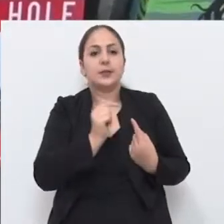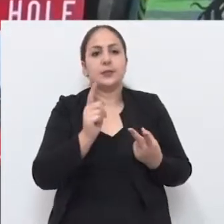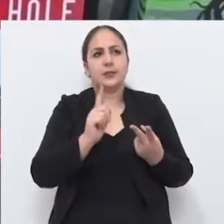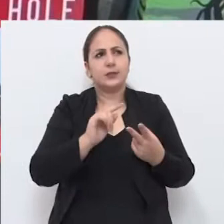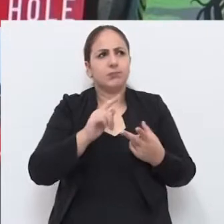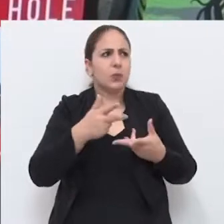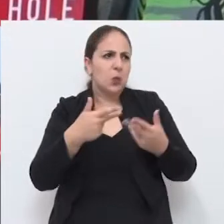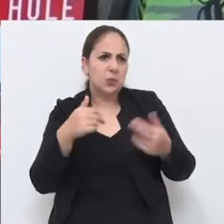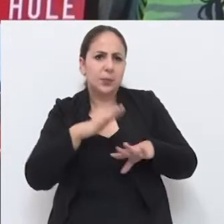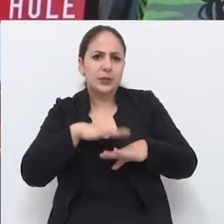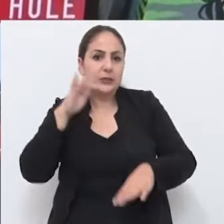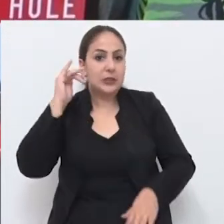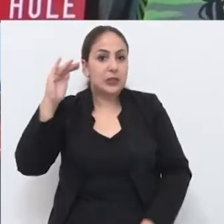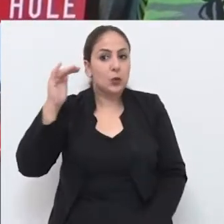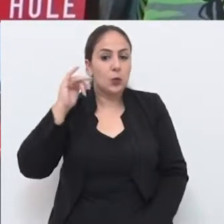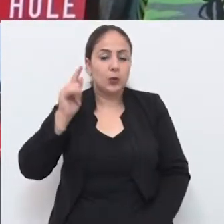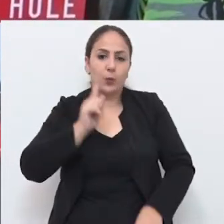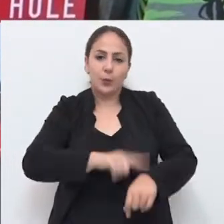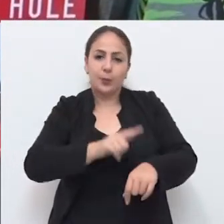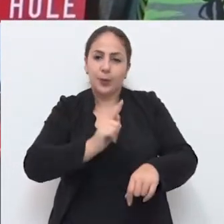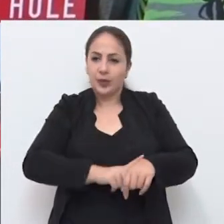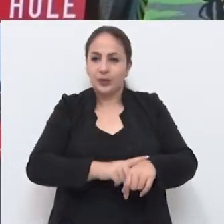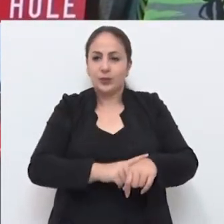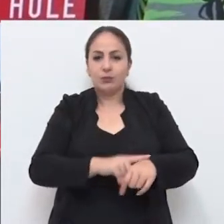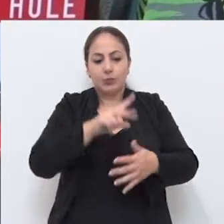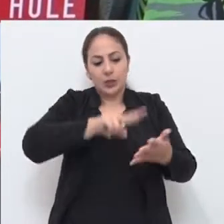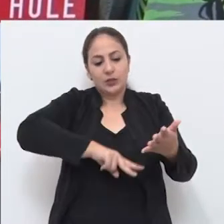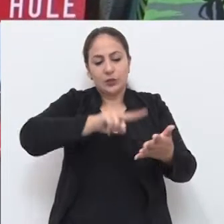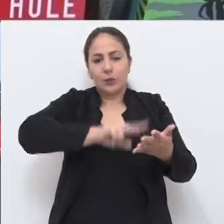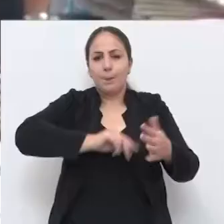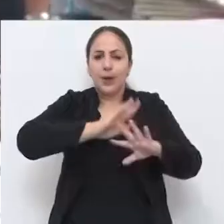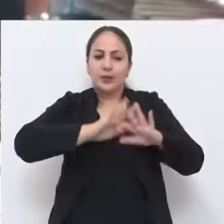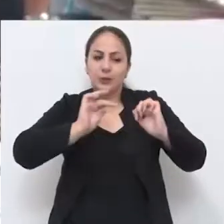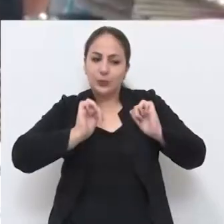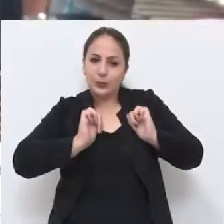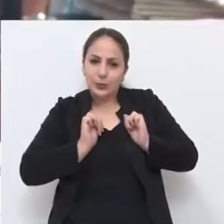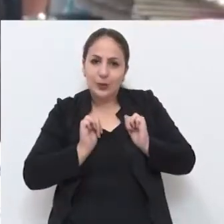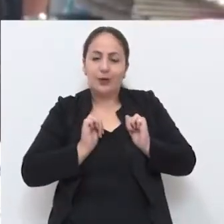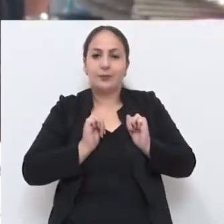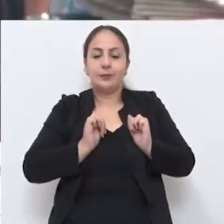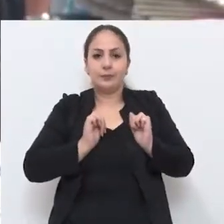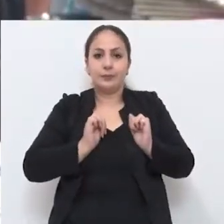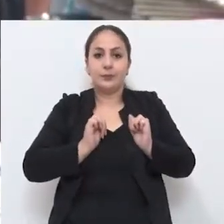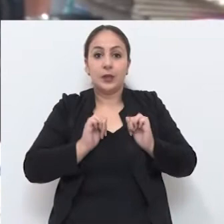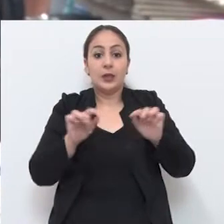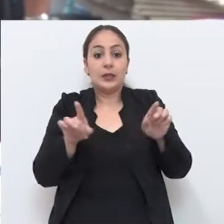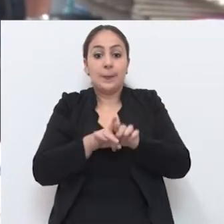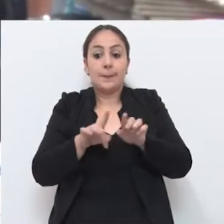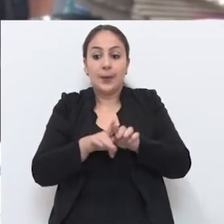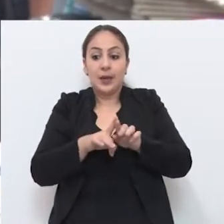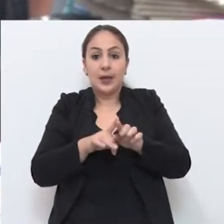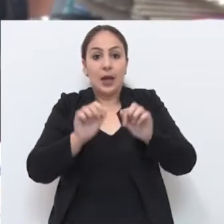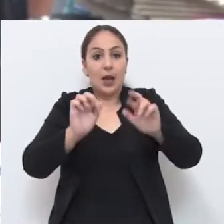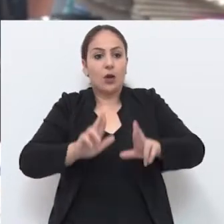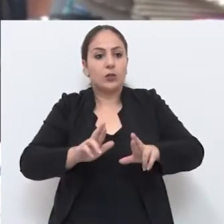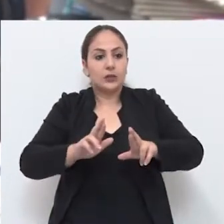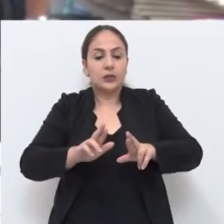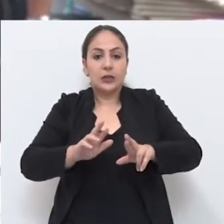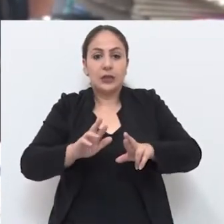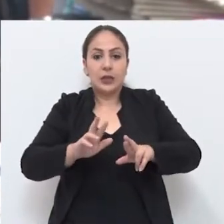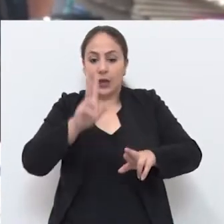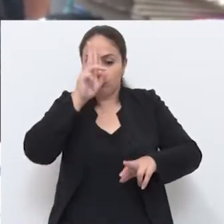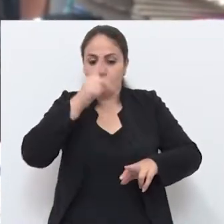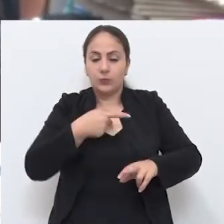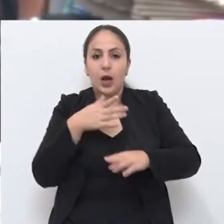romance, alguma coisa mais tranquilo para o momento, para uma leitura mais amena. E mais o setor